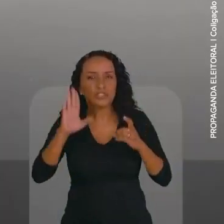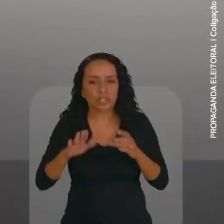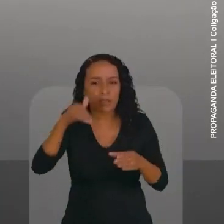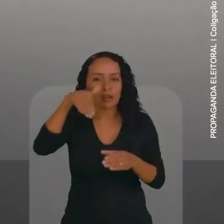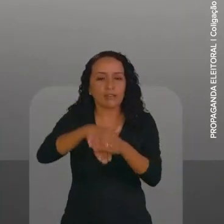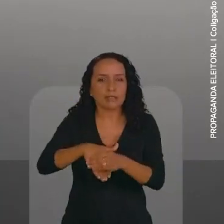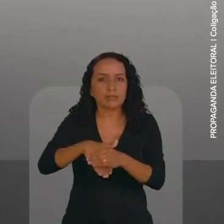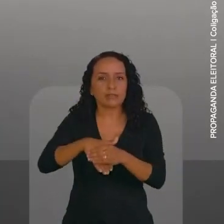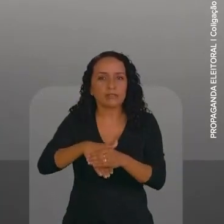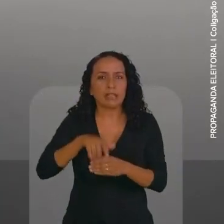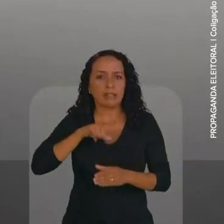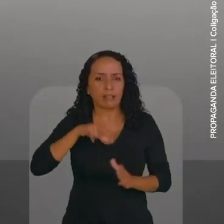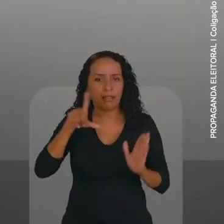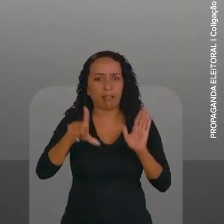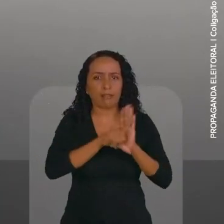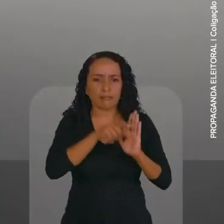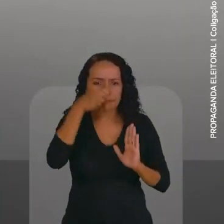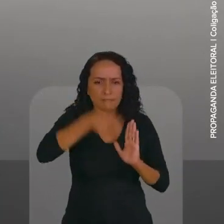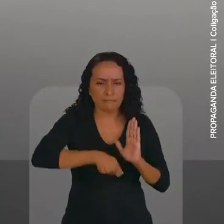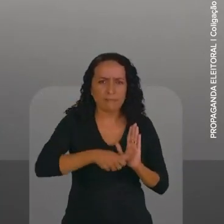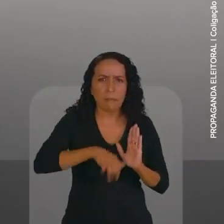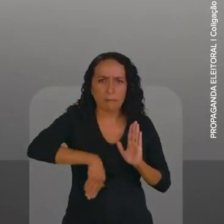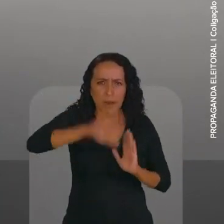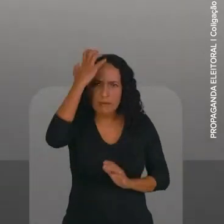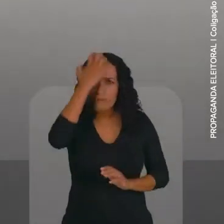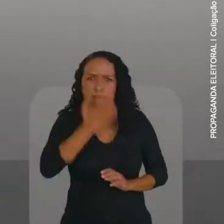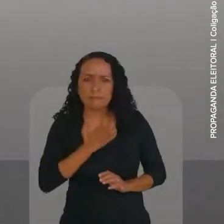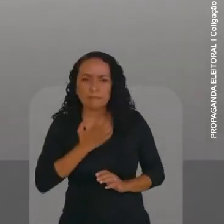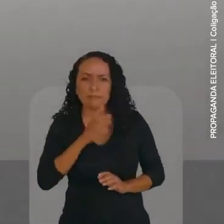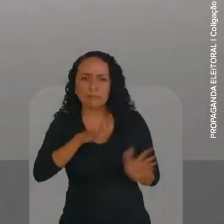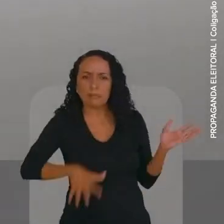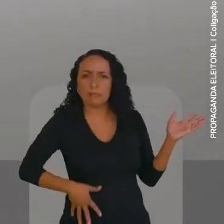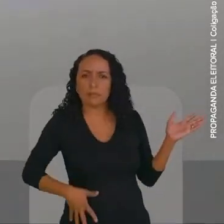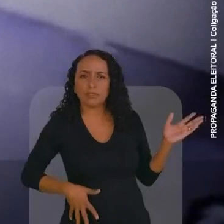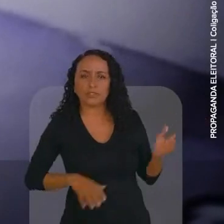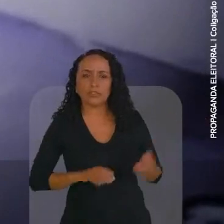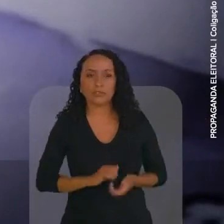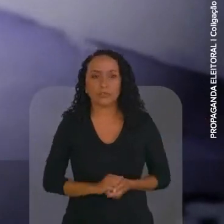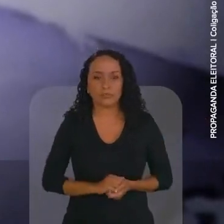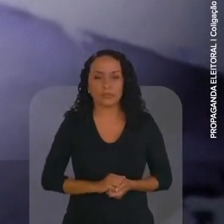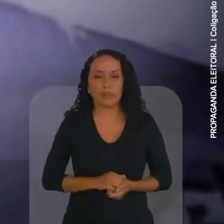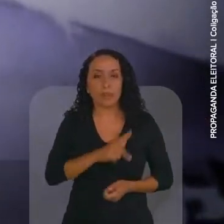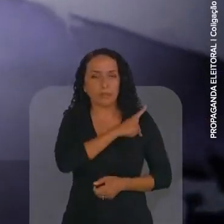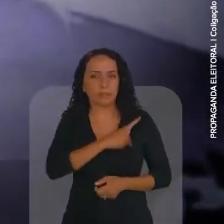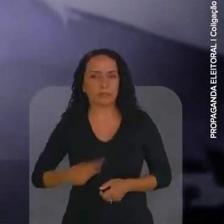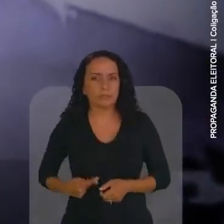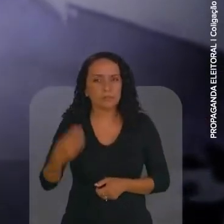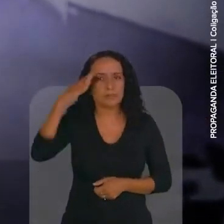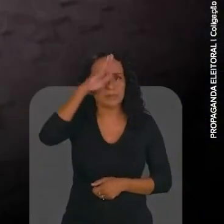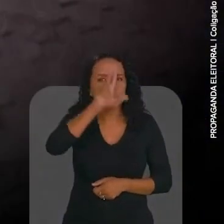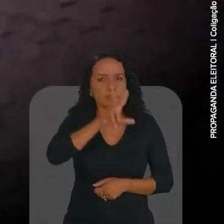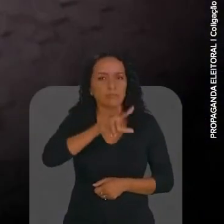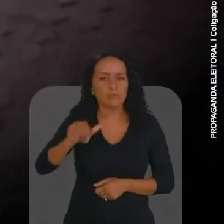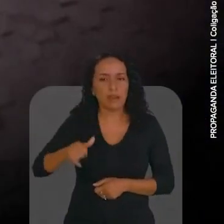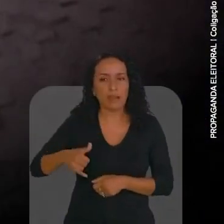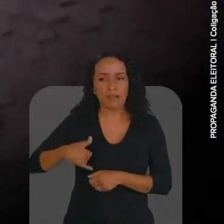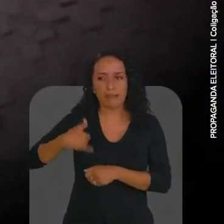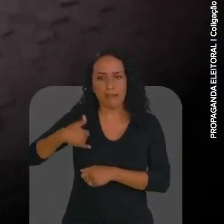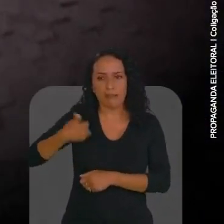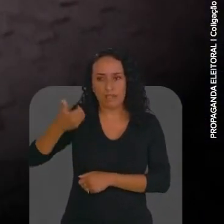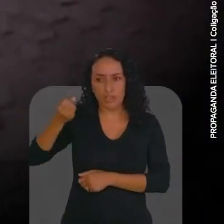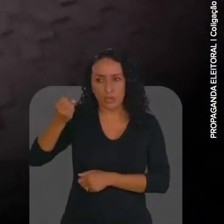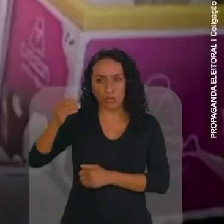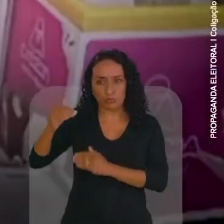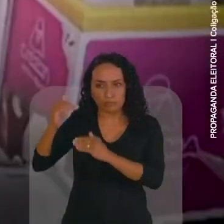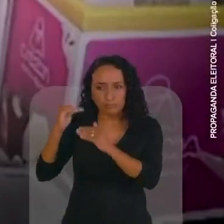teremos leis mais rígidas e punições mais severas para os bandidos. O presidente Bolsonaro vai reduzir a maioridade penal de